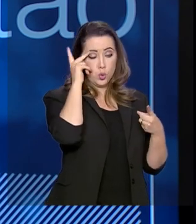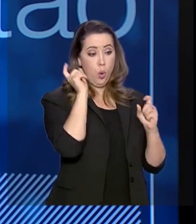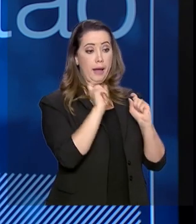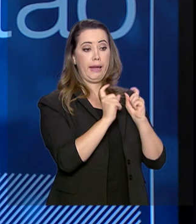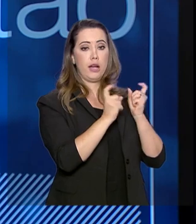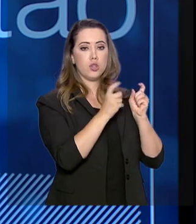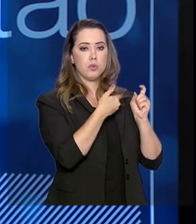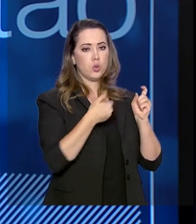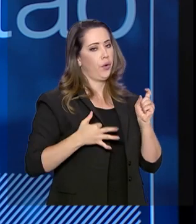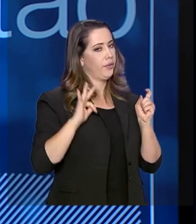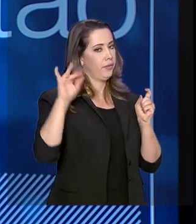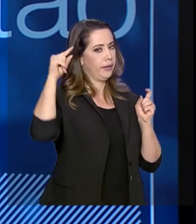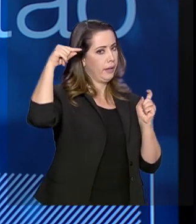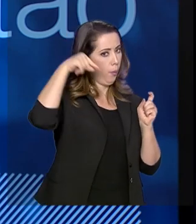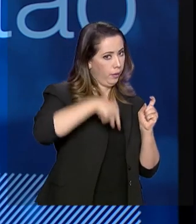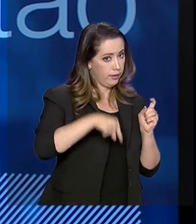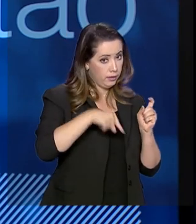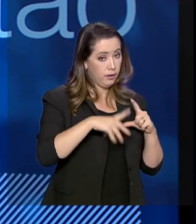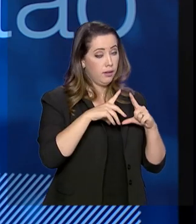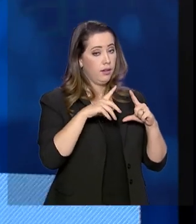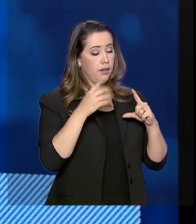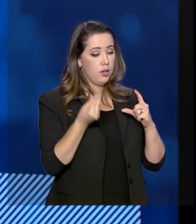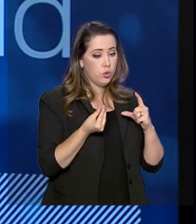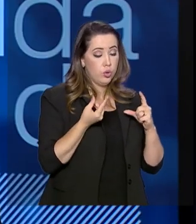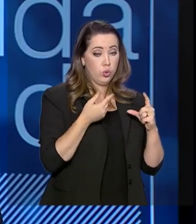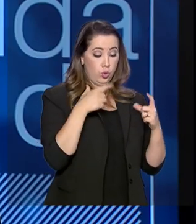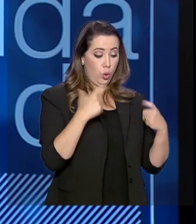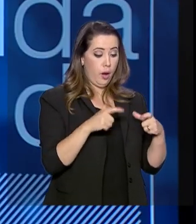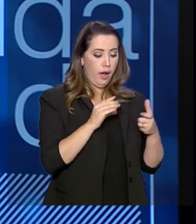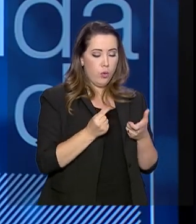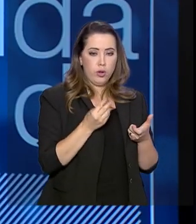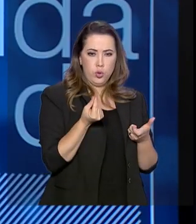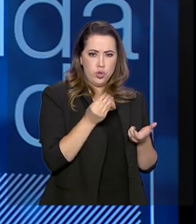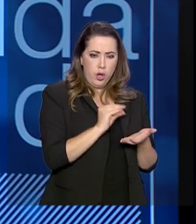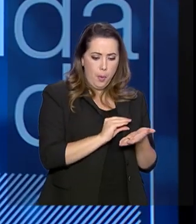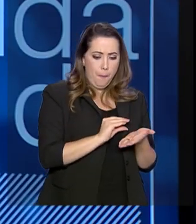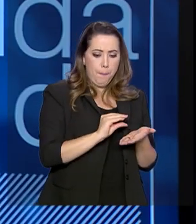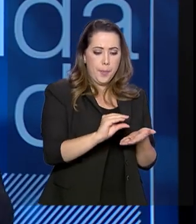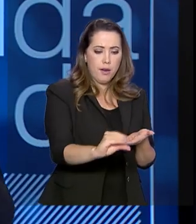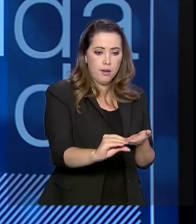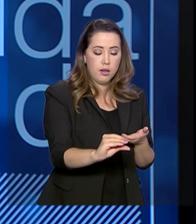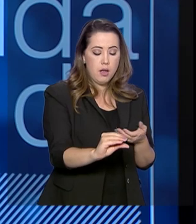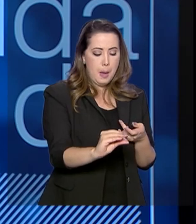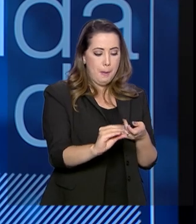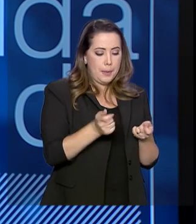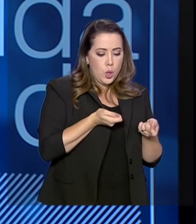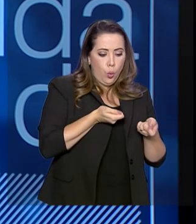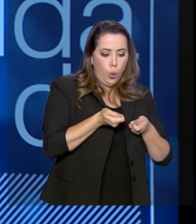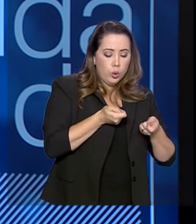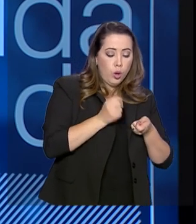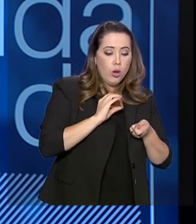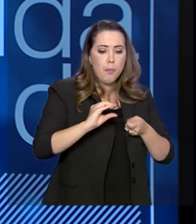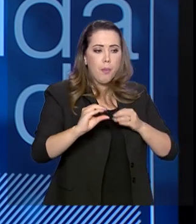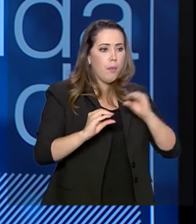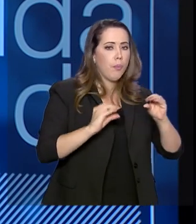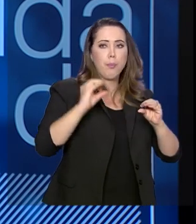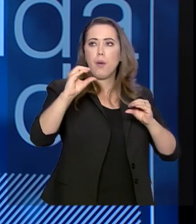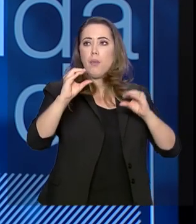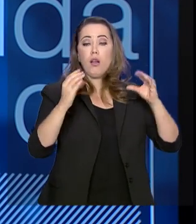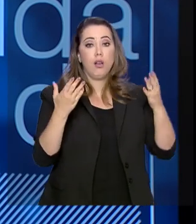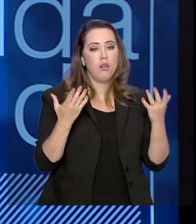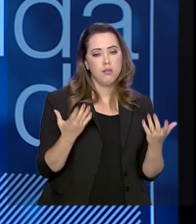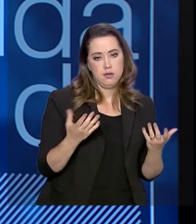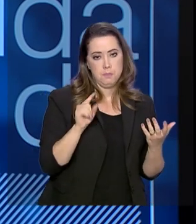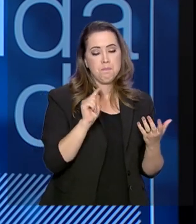federal aqui do órgão que repassa o recurso para que ele tenha um controle de todo o portfólio de parcerias do